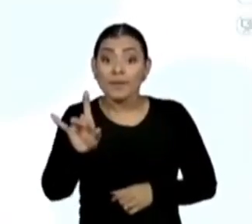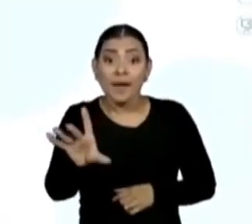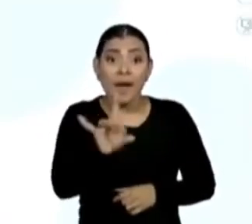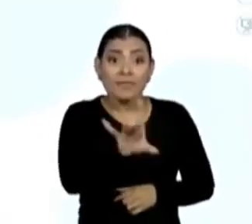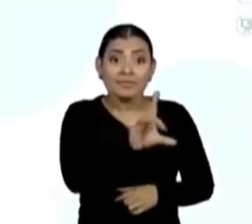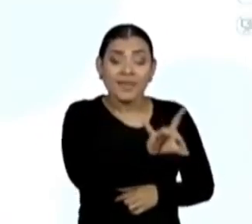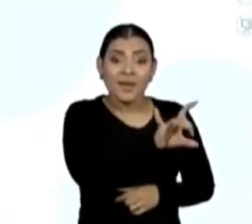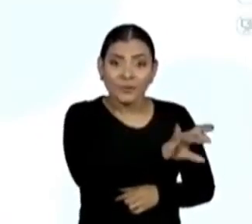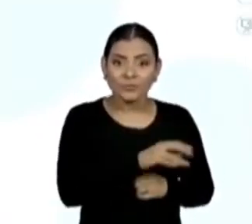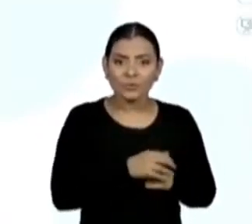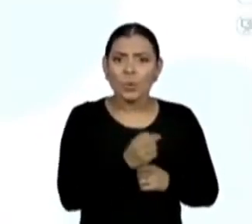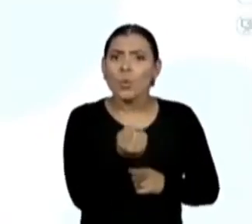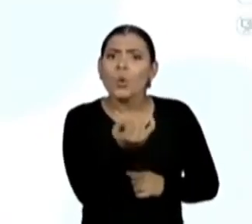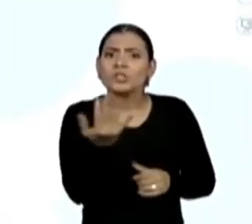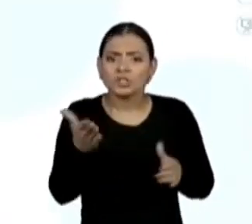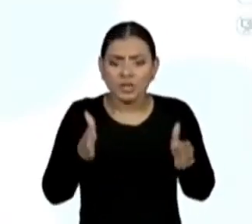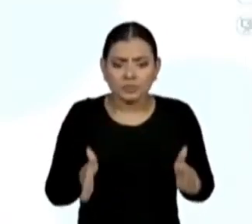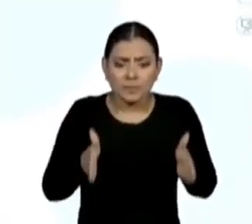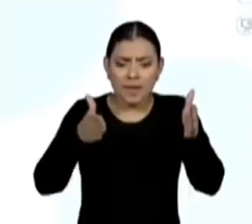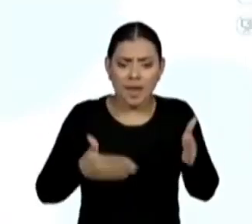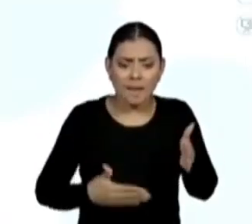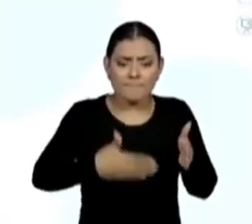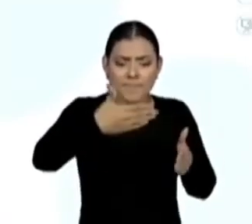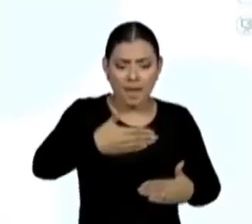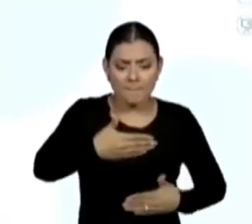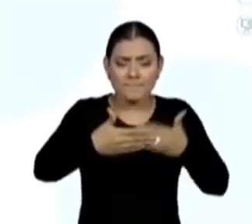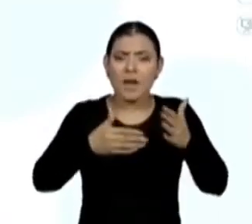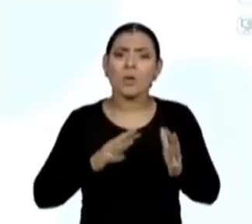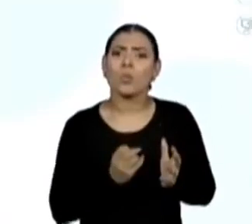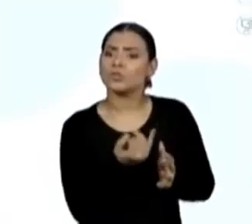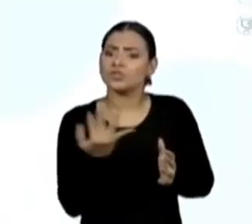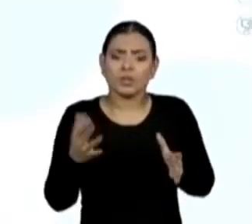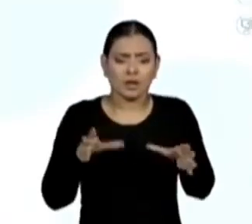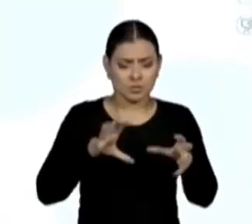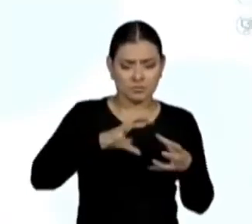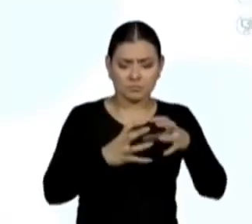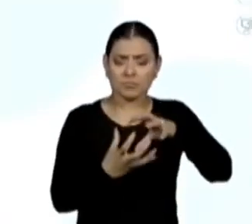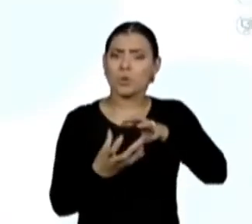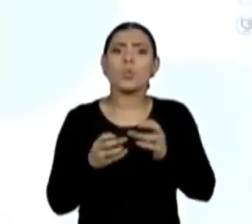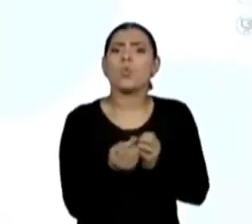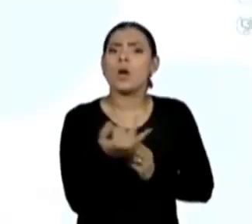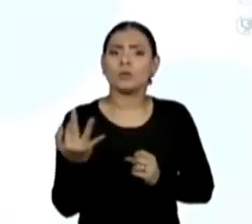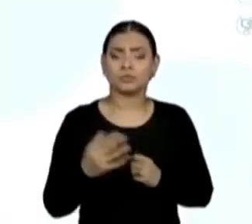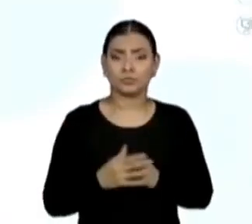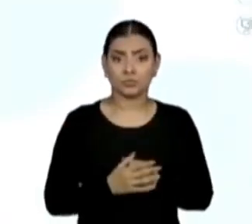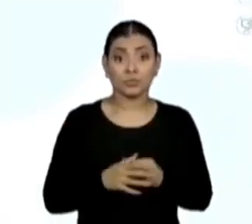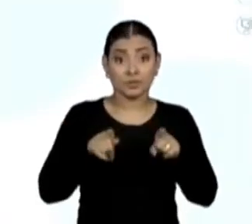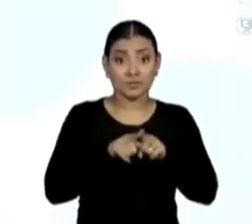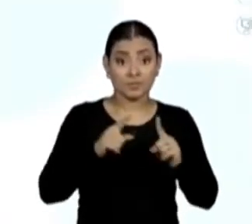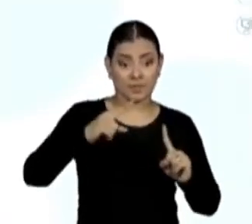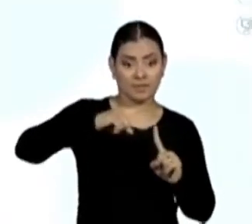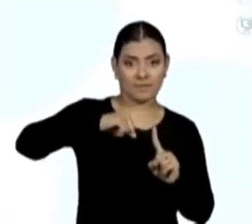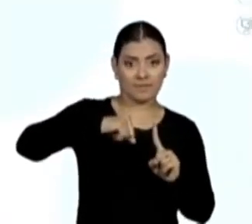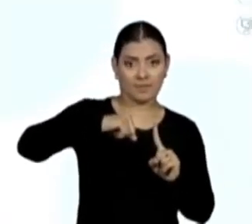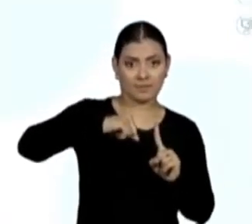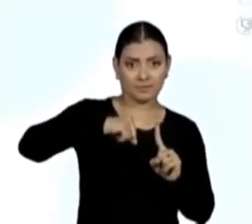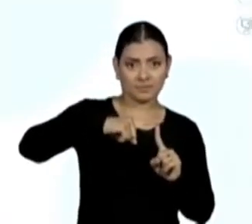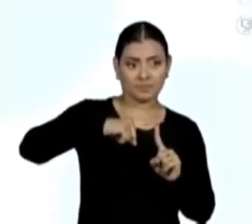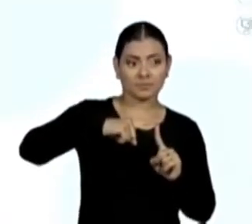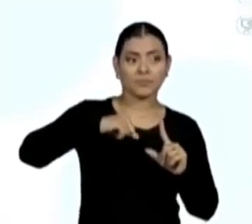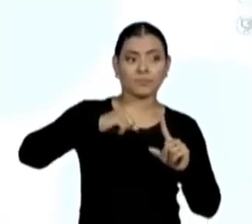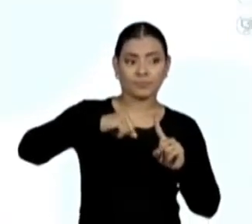número de lados dos polígonos, número de vértice dos